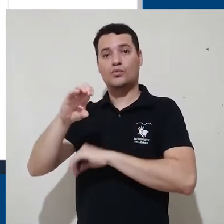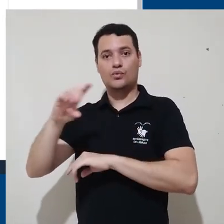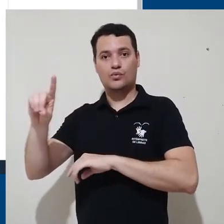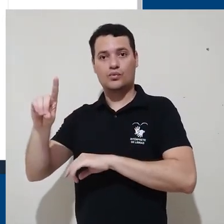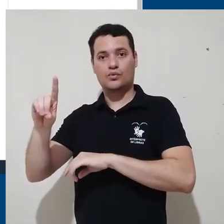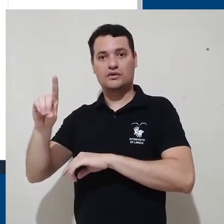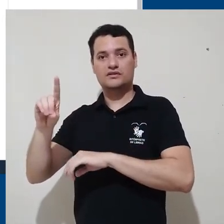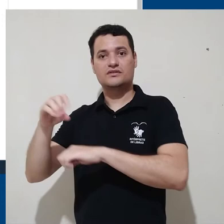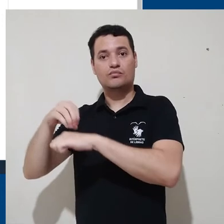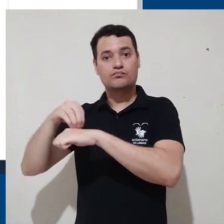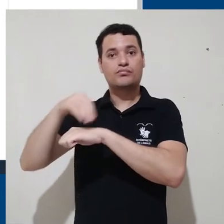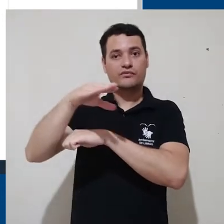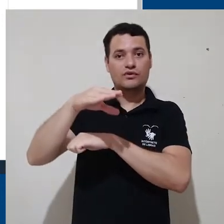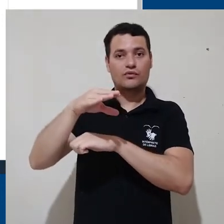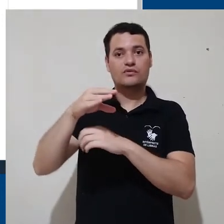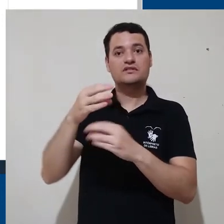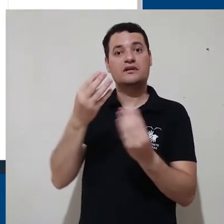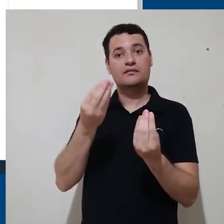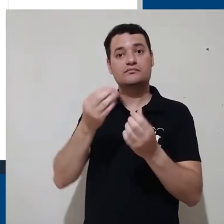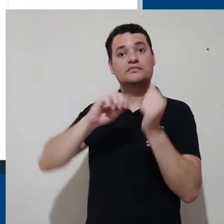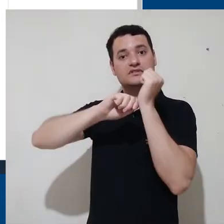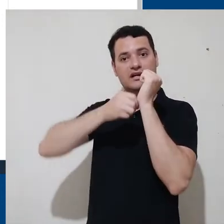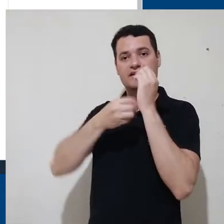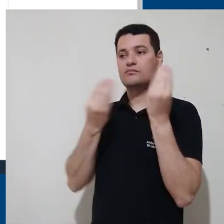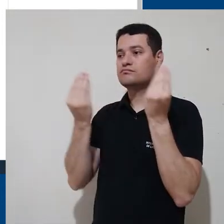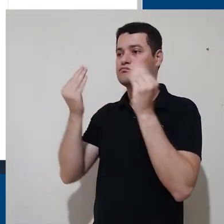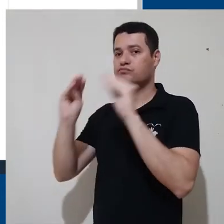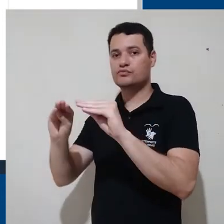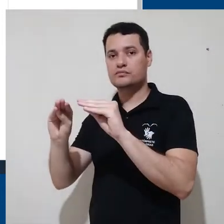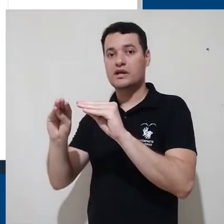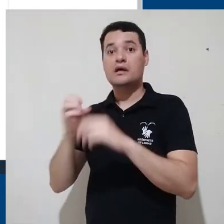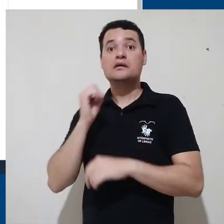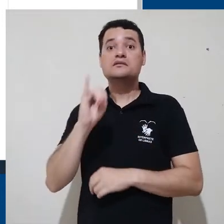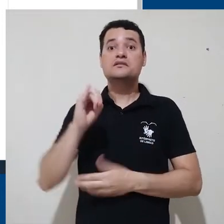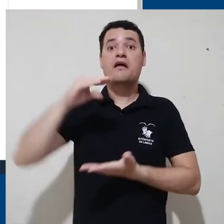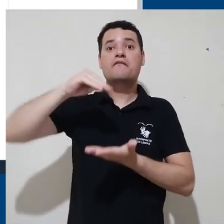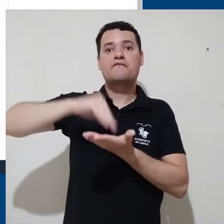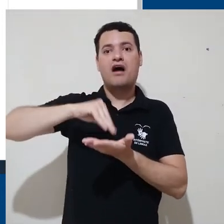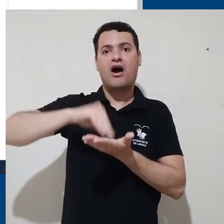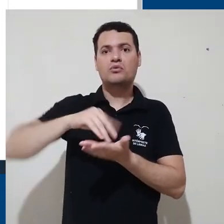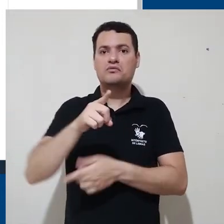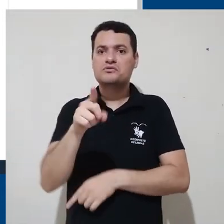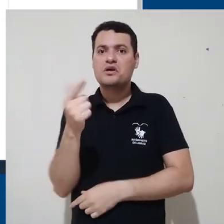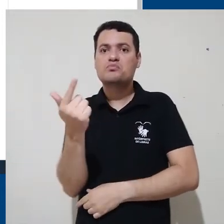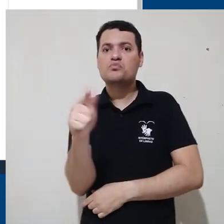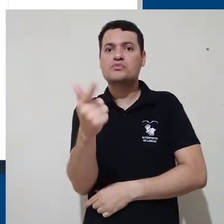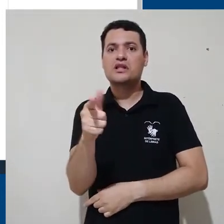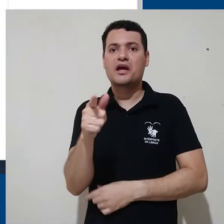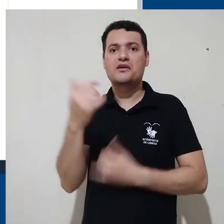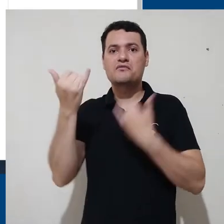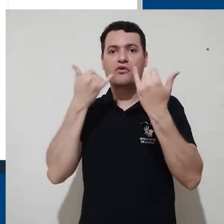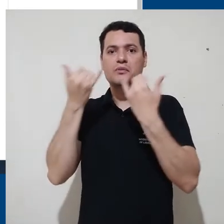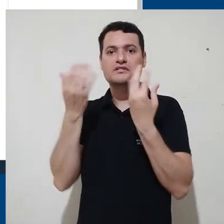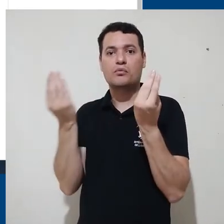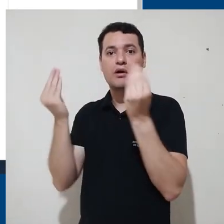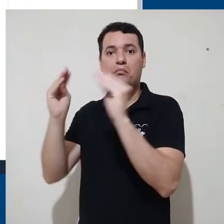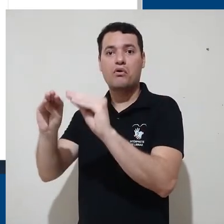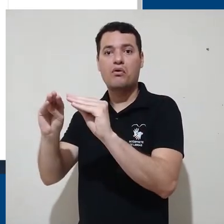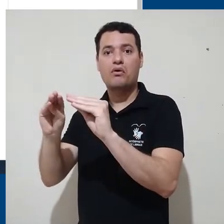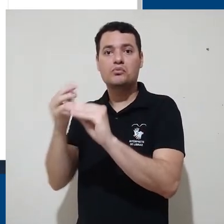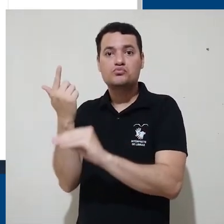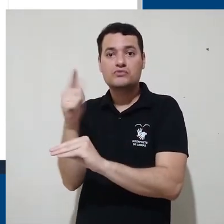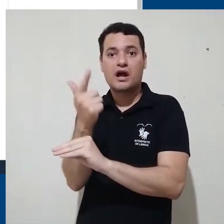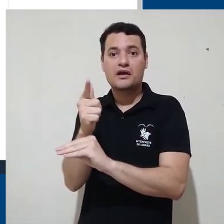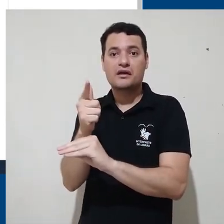pela coordenação do curso. Caso você não tenha os dados para fazer acesso à